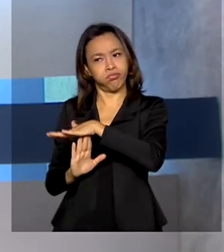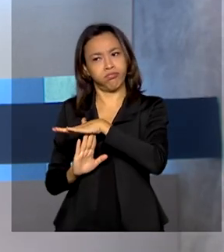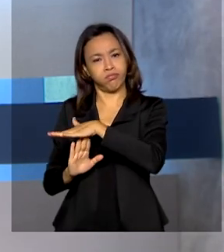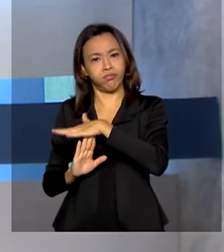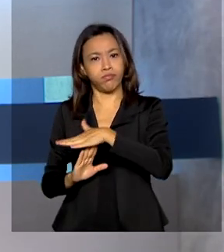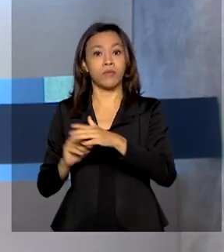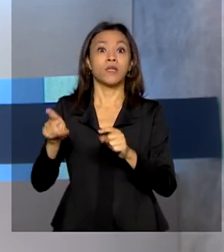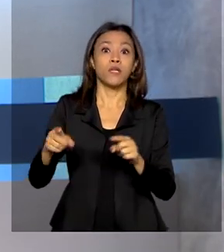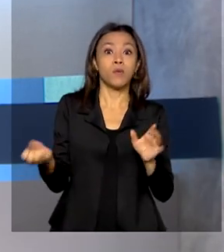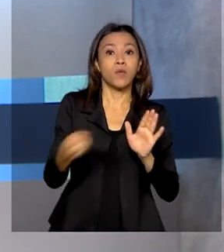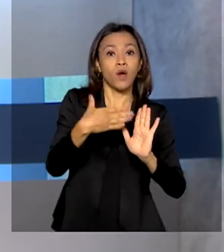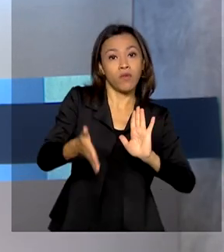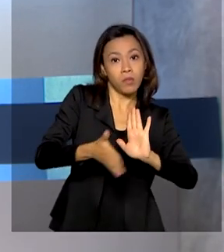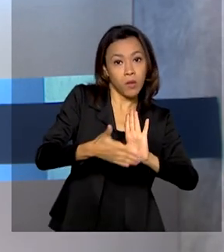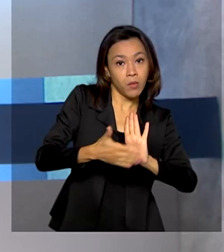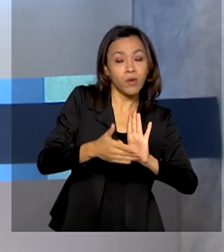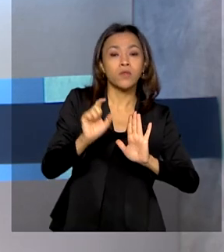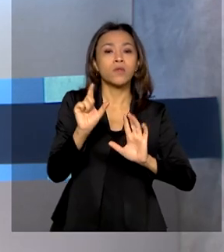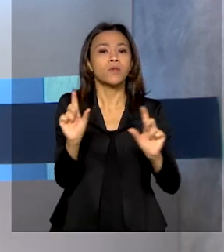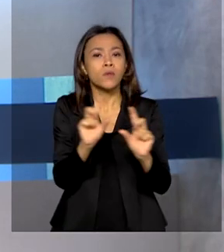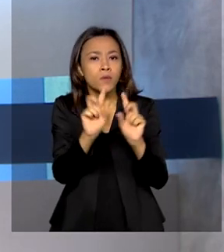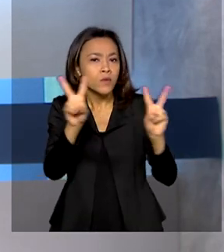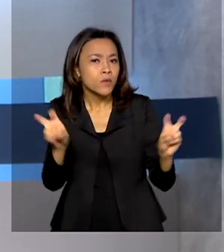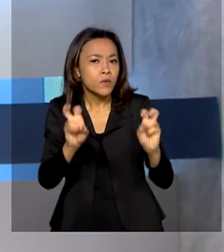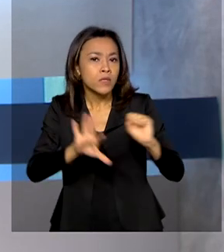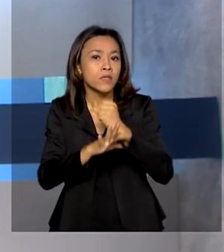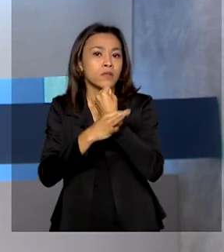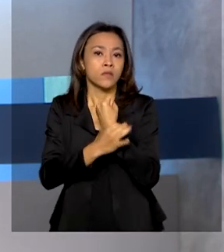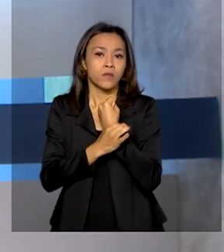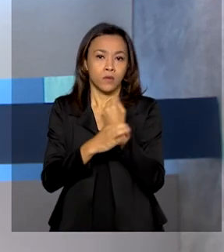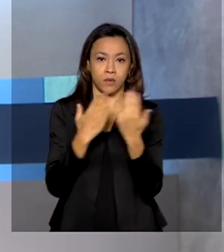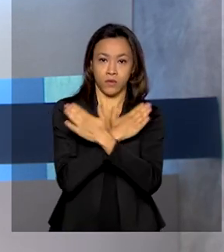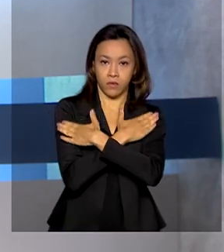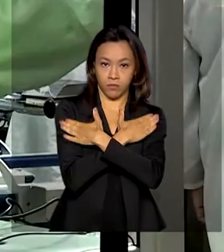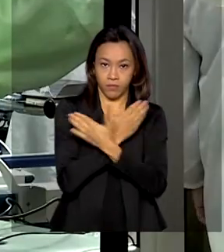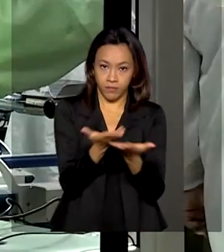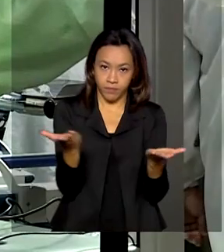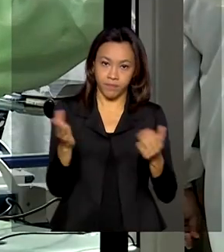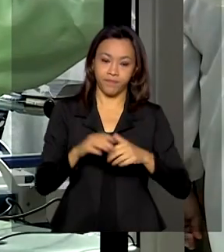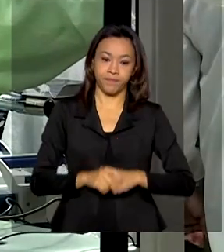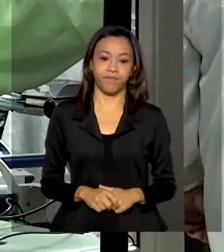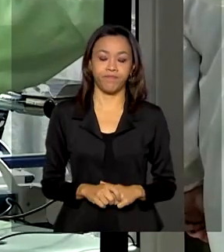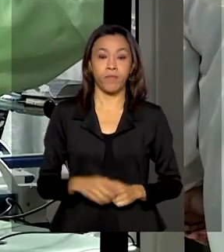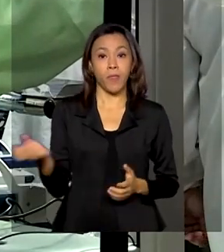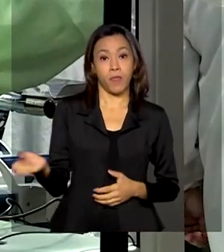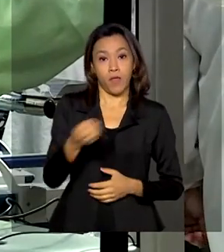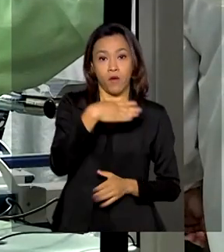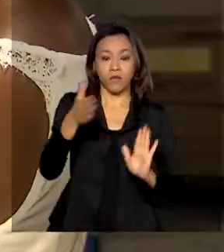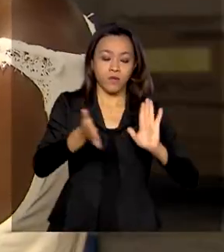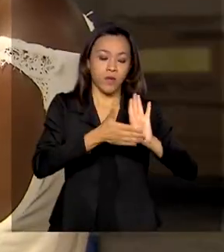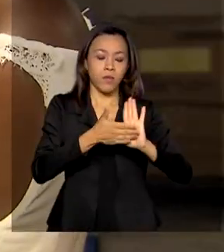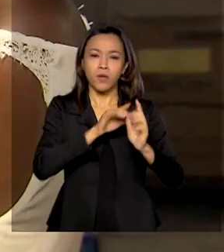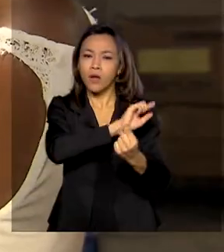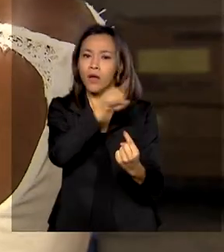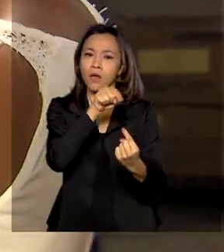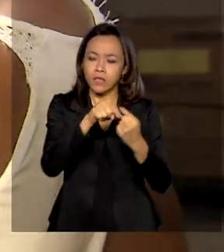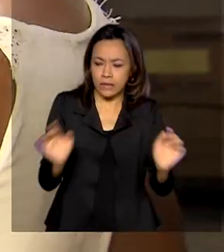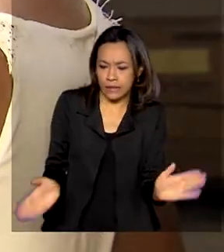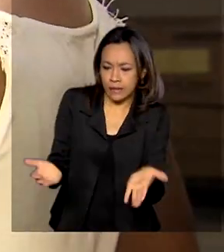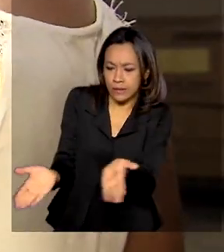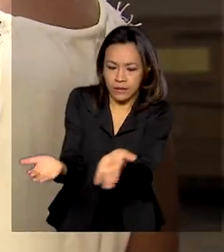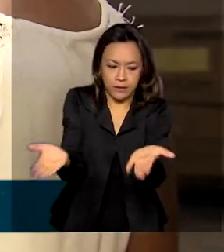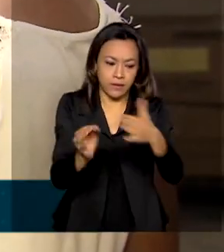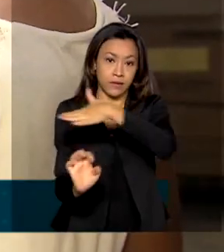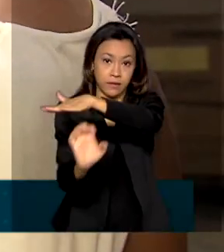nova proposta para uma espécie de seguro-desemprego. Novas medidas para incentivar as empresas a